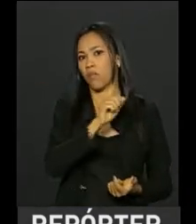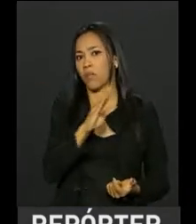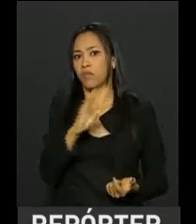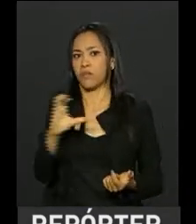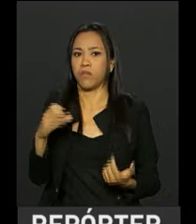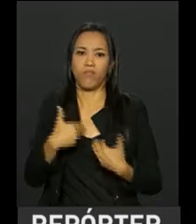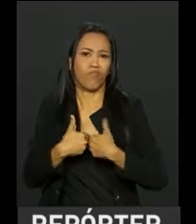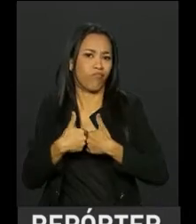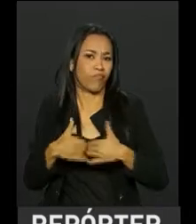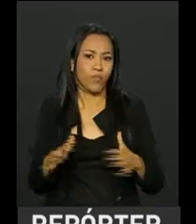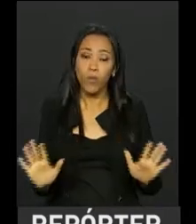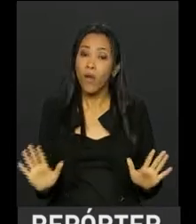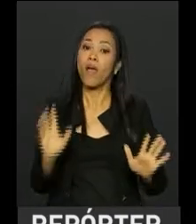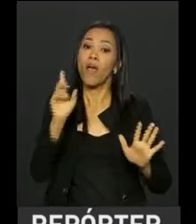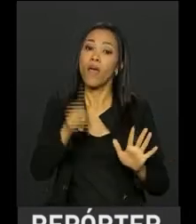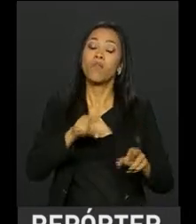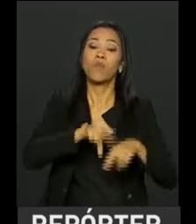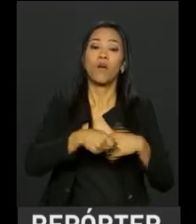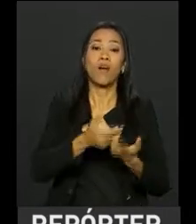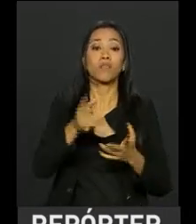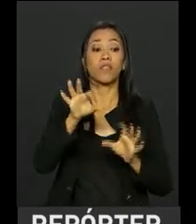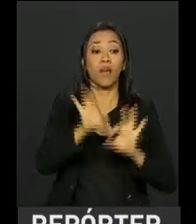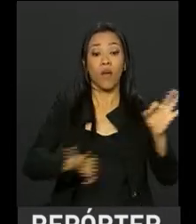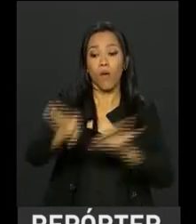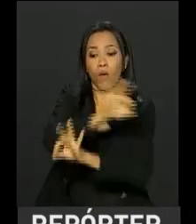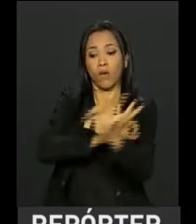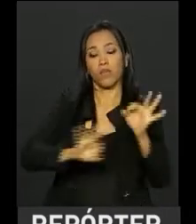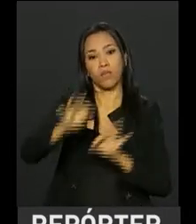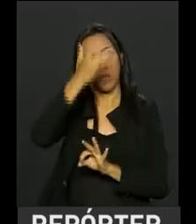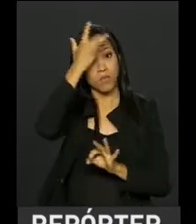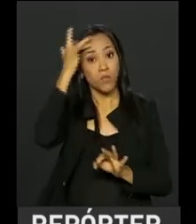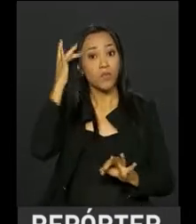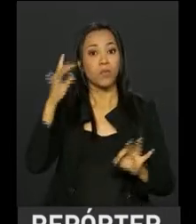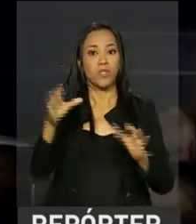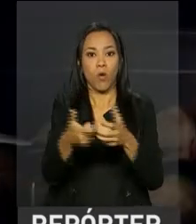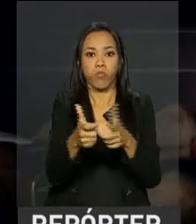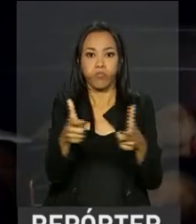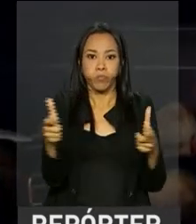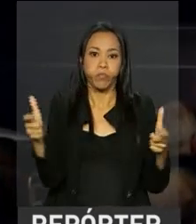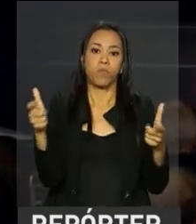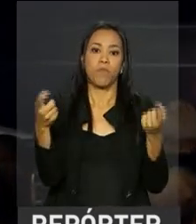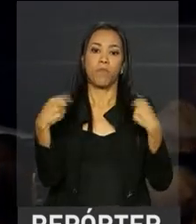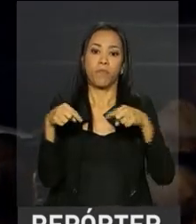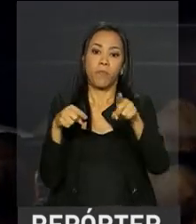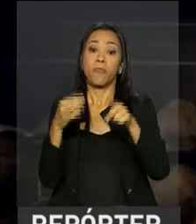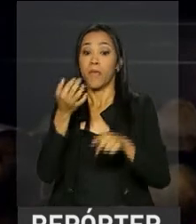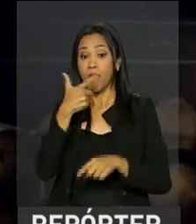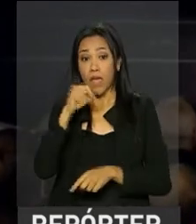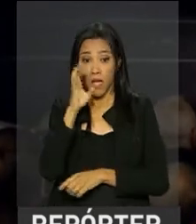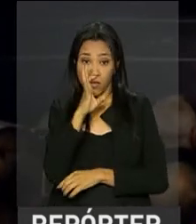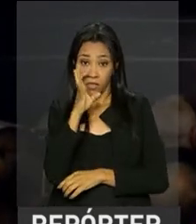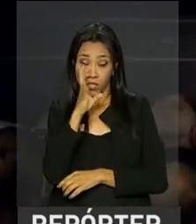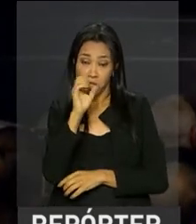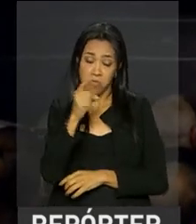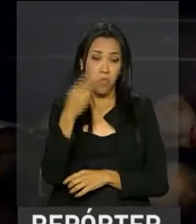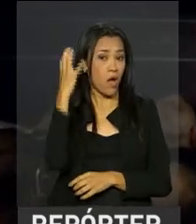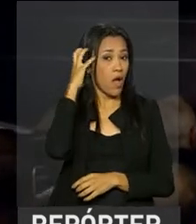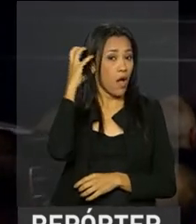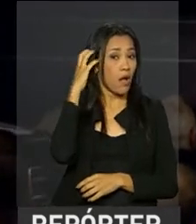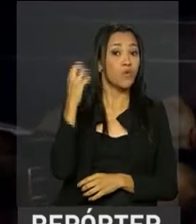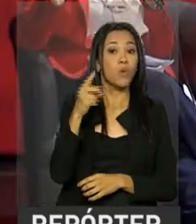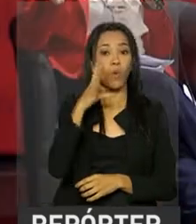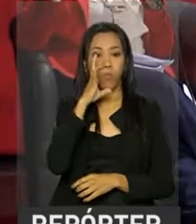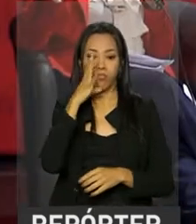fazer isso, não. A estrutura demográfica do Brasil exige uma reforma da Previdência. Quem acompanhou o debate, seja pelo rádio ou pela